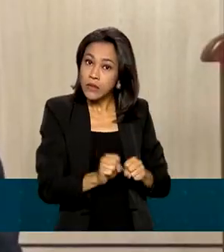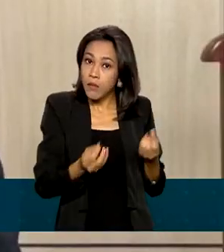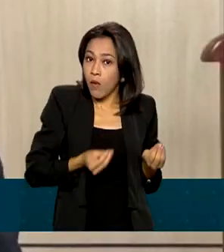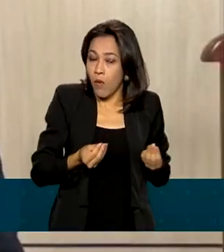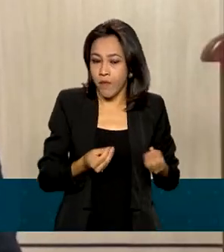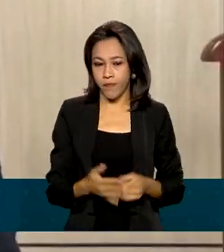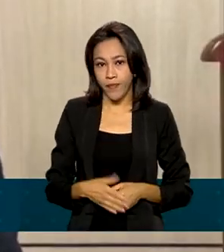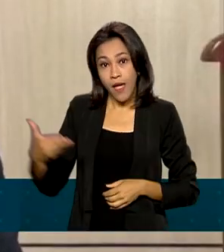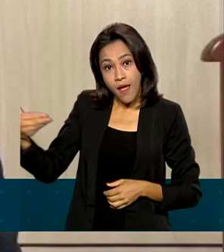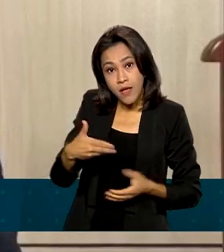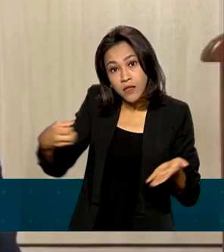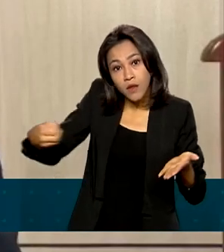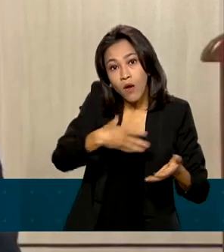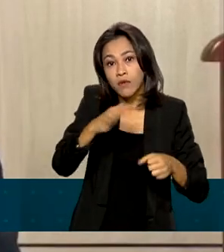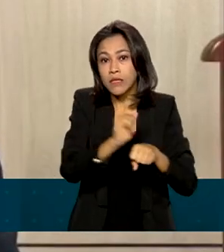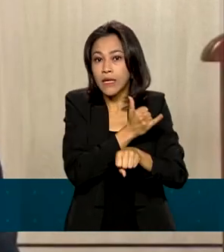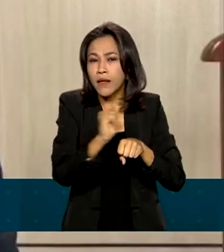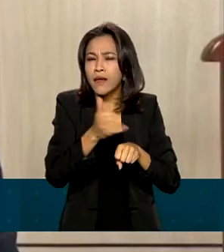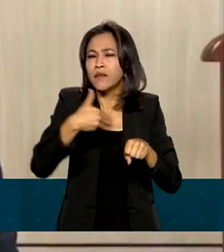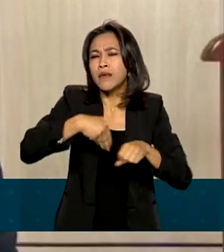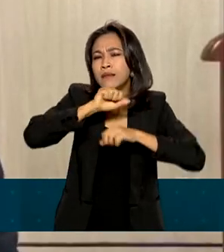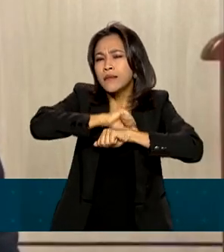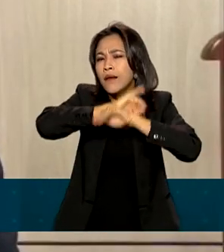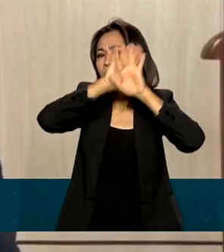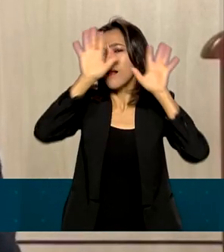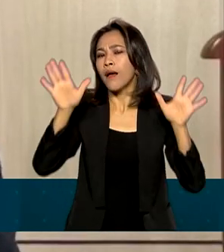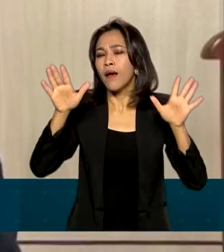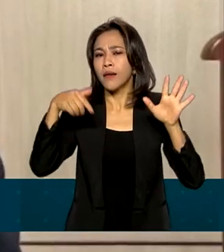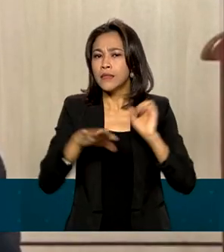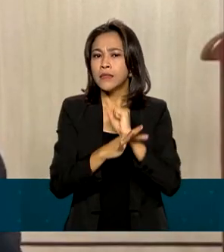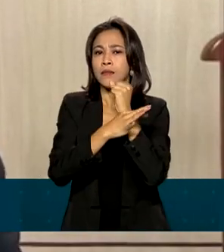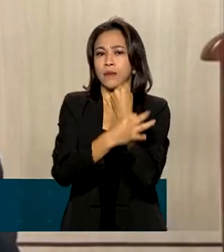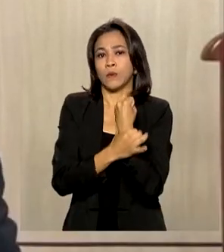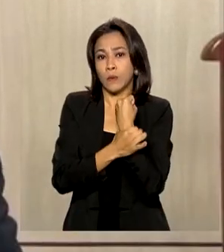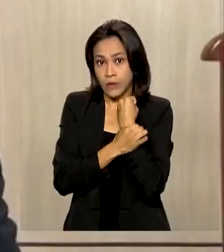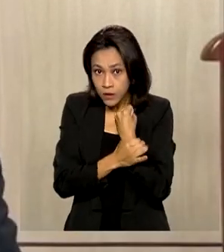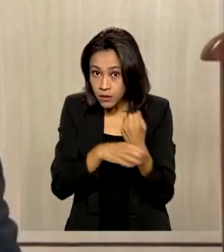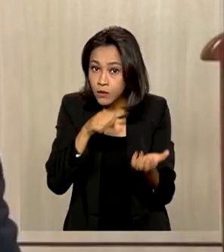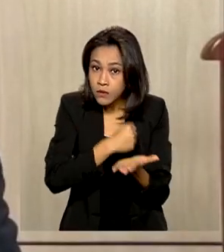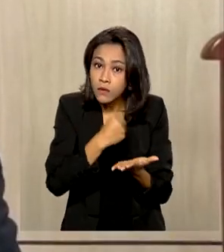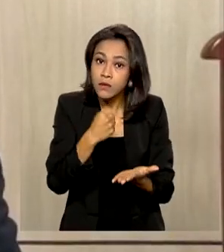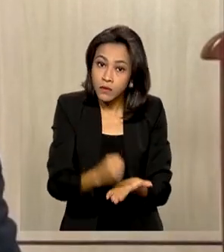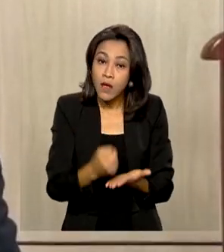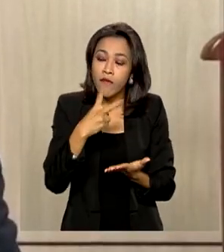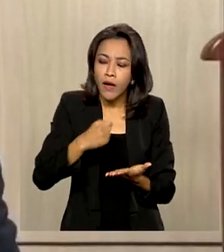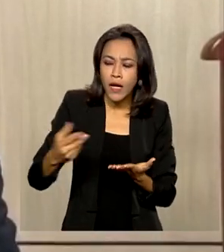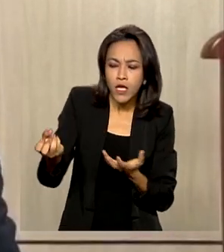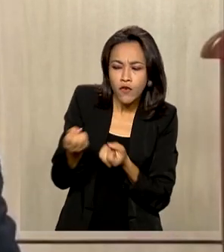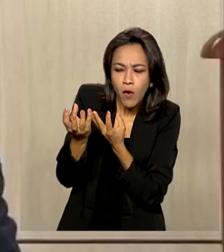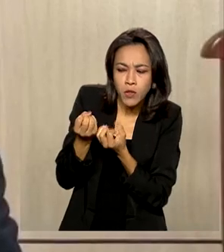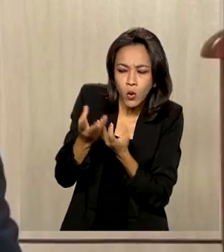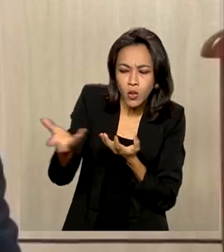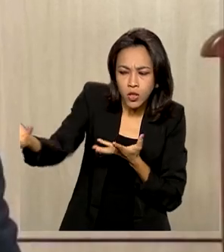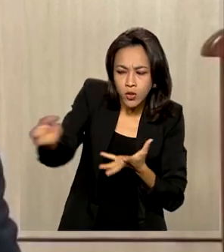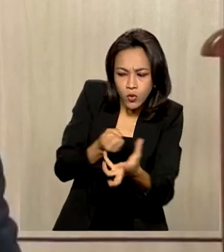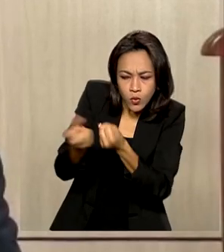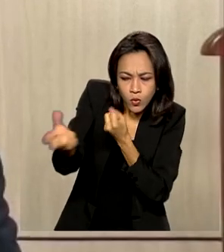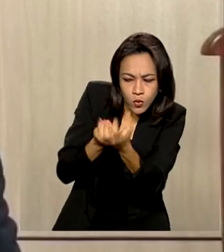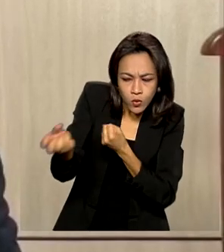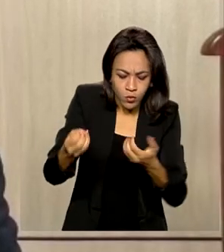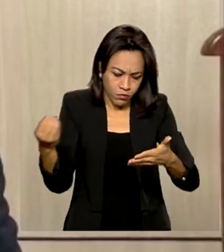ferramenta trará mais transparência e segurança jurídica, pois permitirá o cruzamento de dados com outras bases de dados do governo